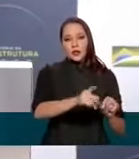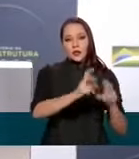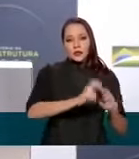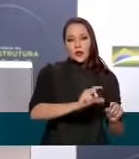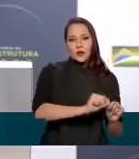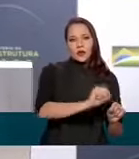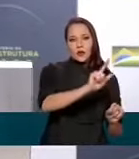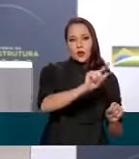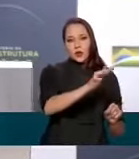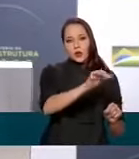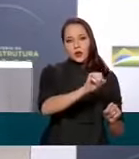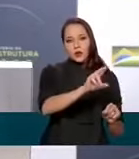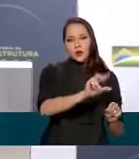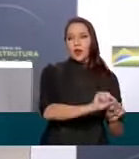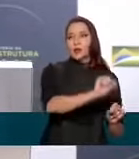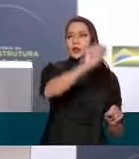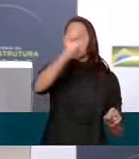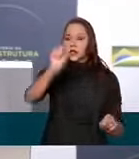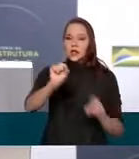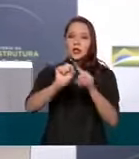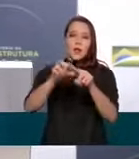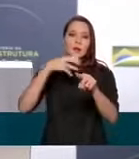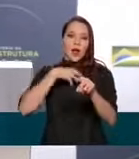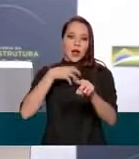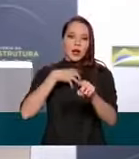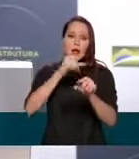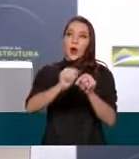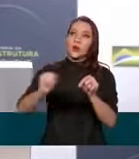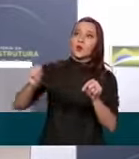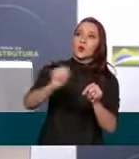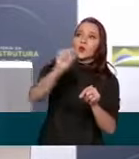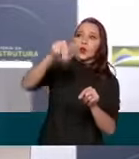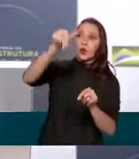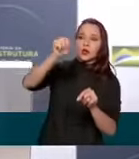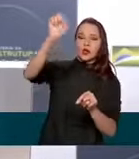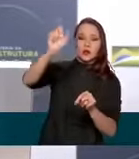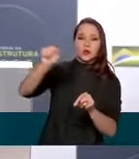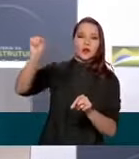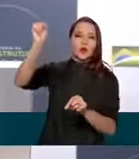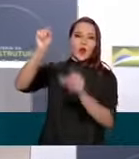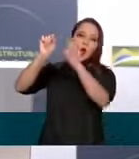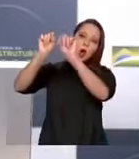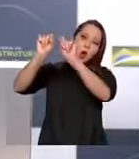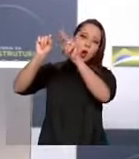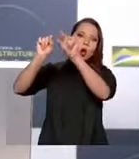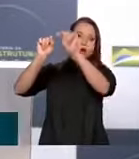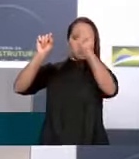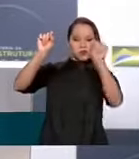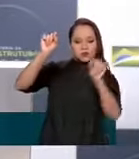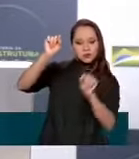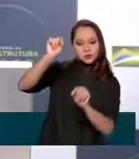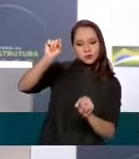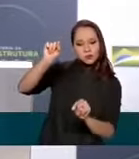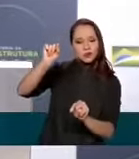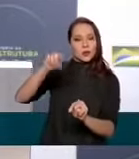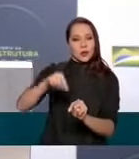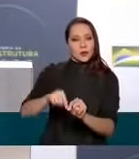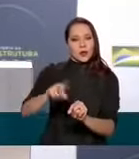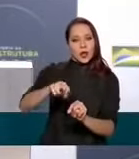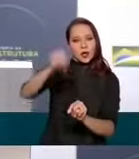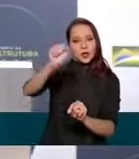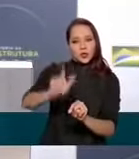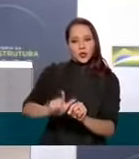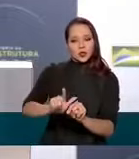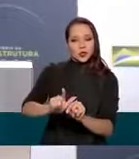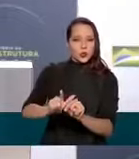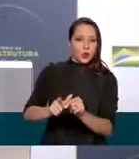ferrovia em Lucas do Rio Verde e ir até Ilhéus, ou subir pela Norte-Sul até Itaqui, ou descer pela Norte-Sul